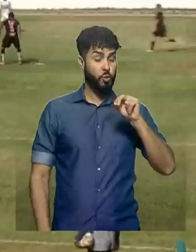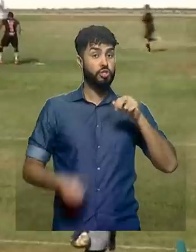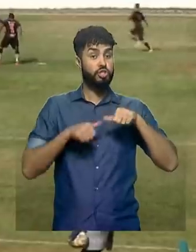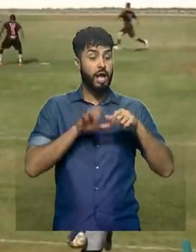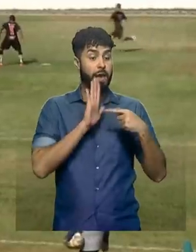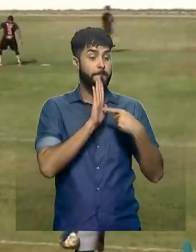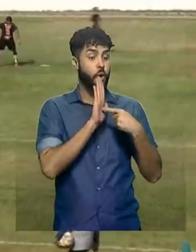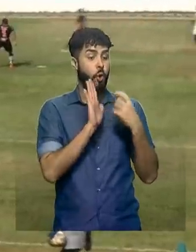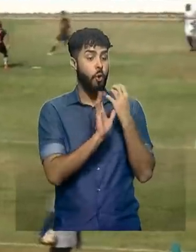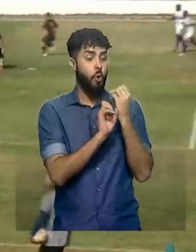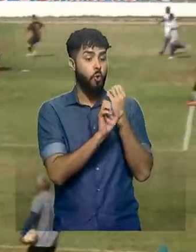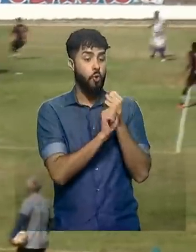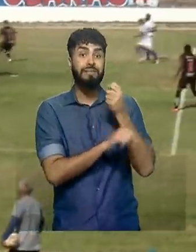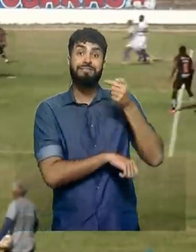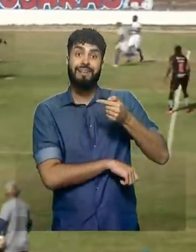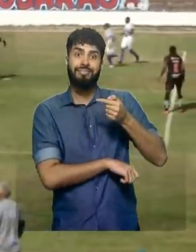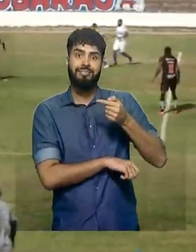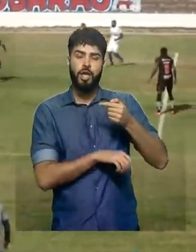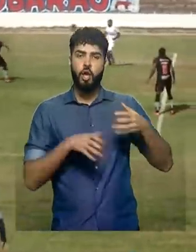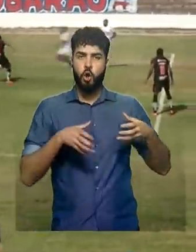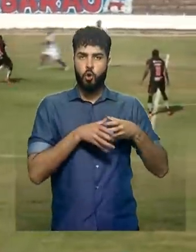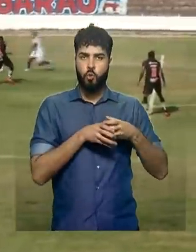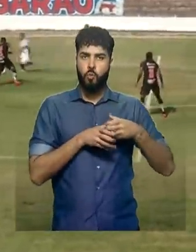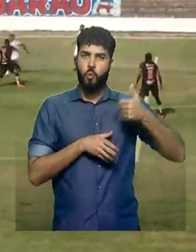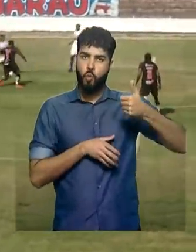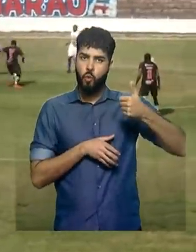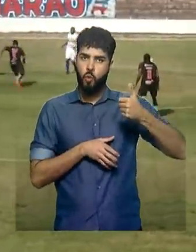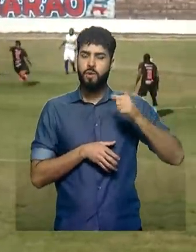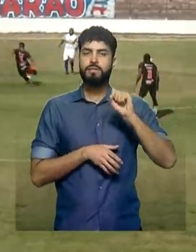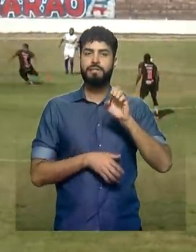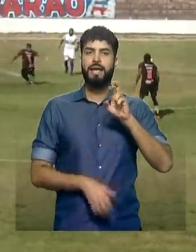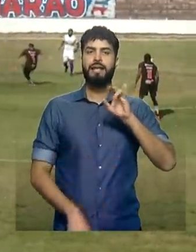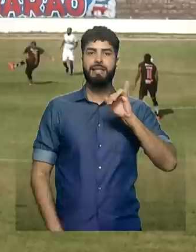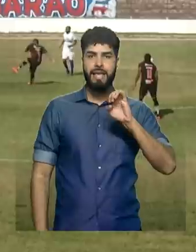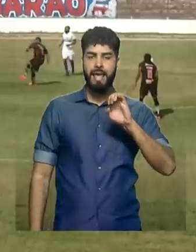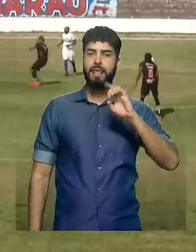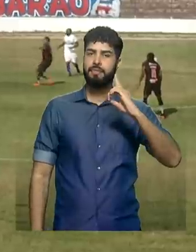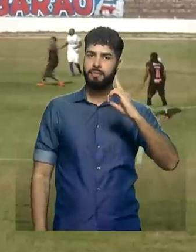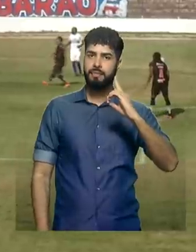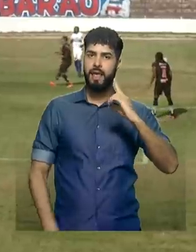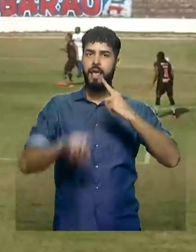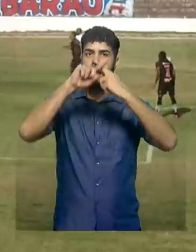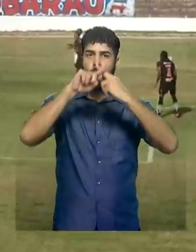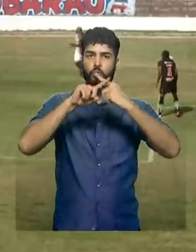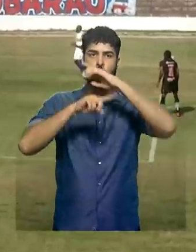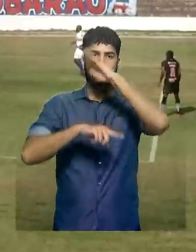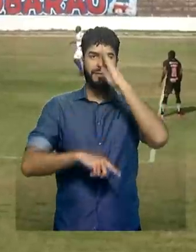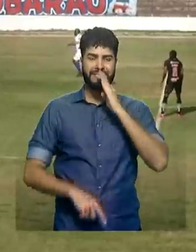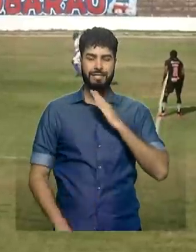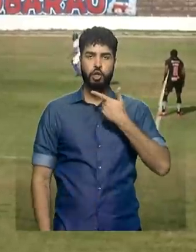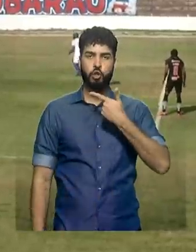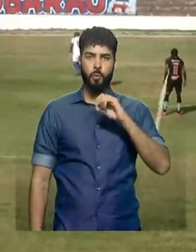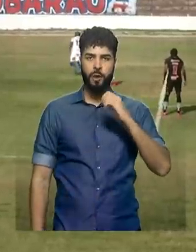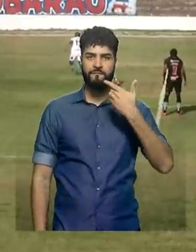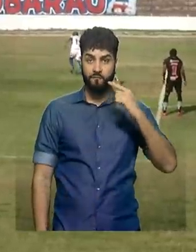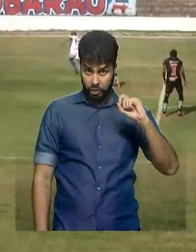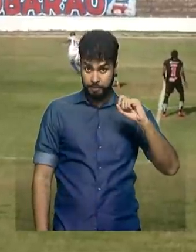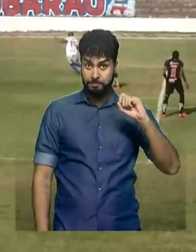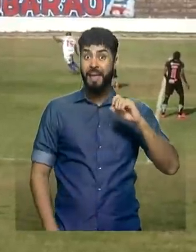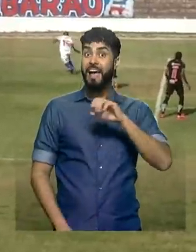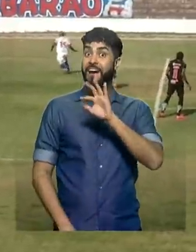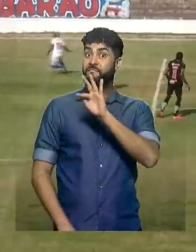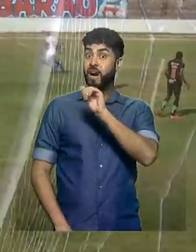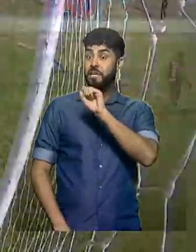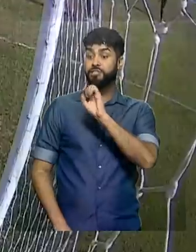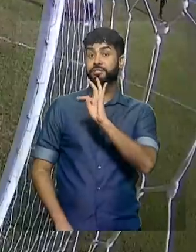classificação do grupo 1, da Série D do Campeonato Brasileiro 2020. E ao Fast, resta agora